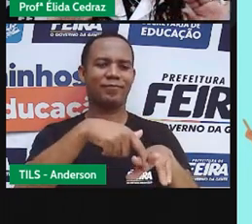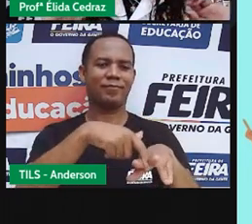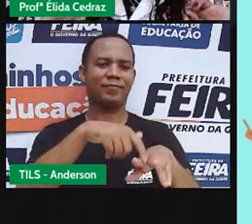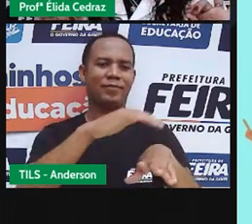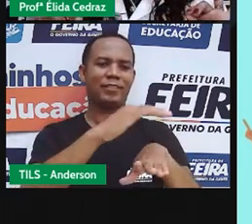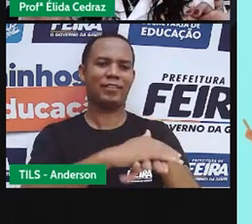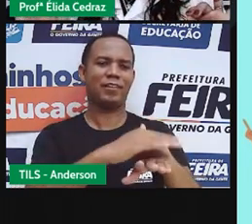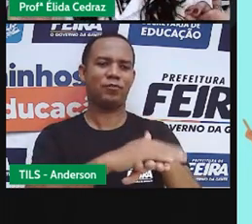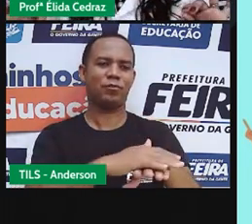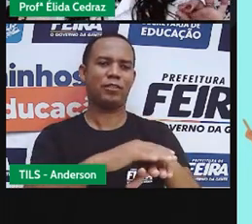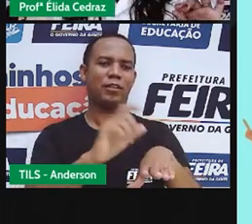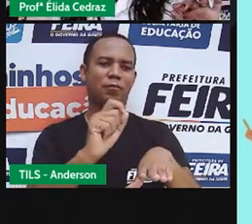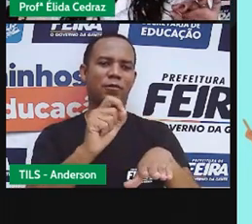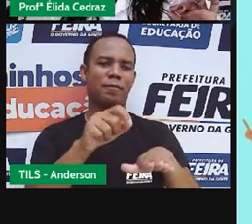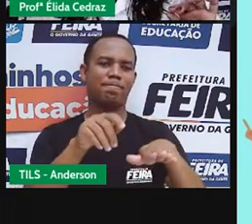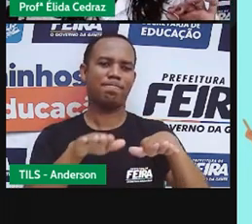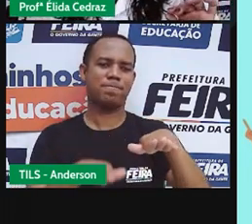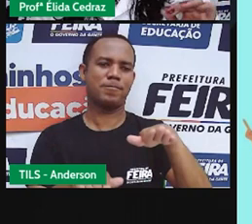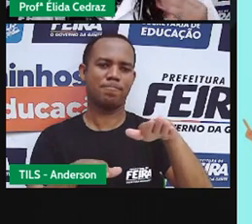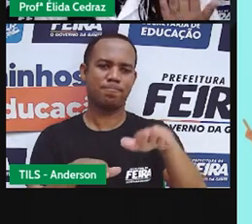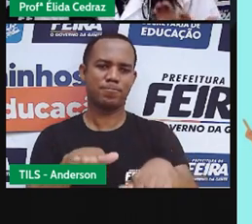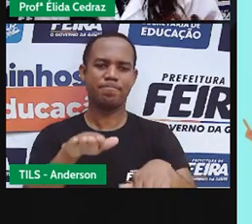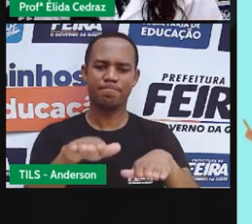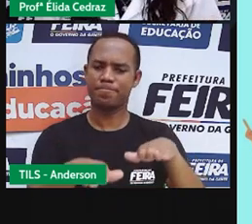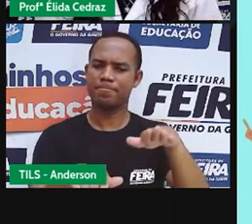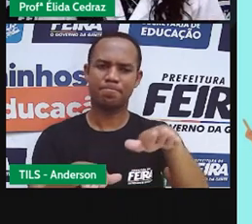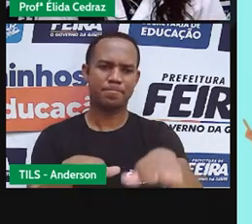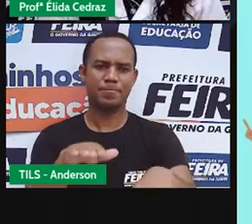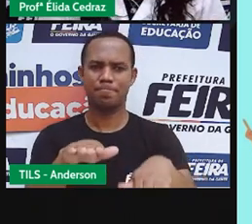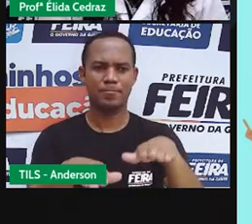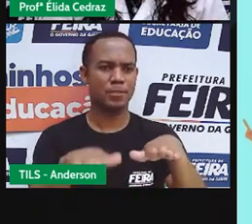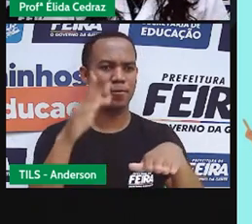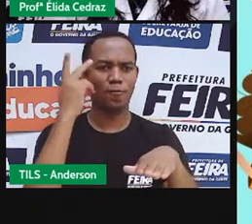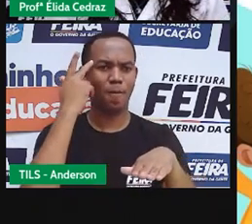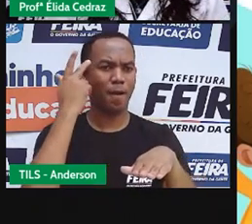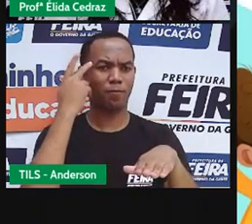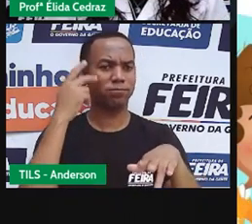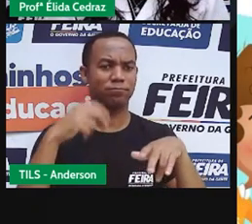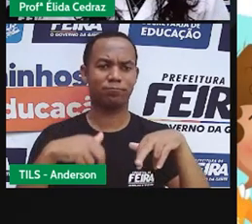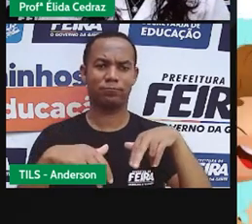isolar o calor do chão do seu corpo.